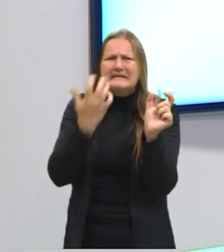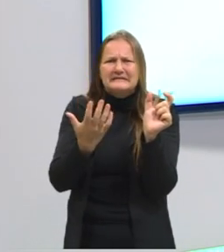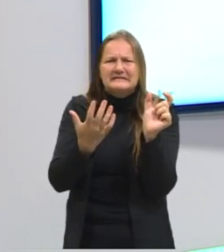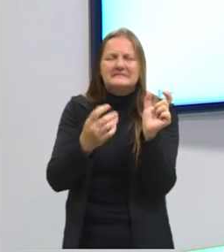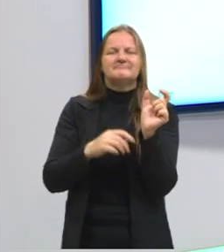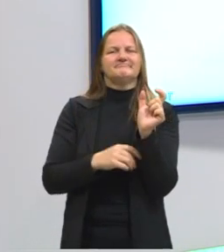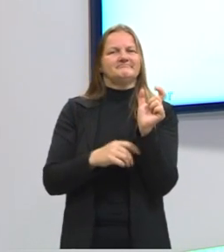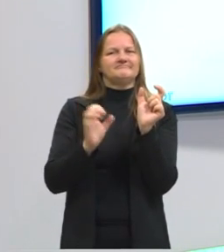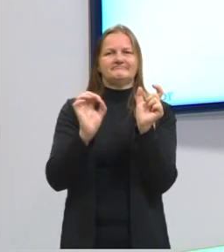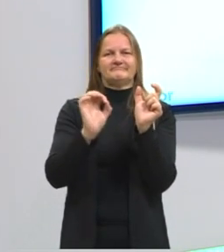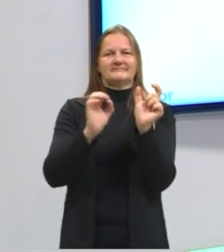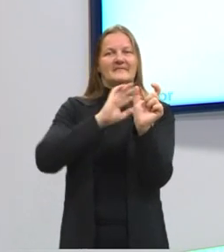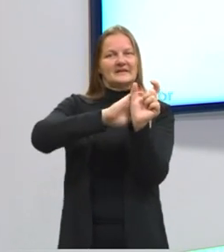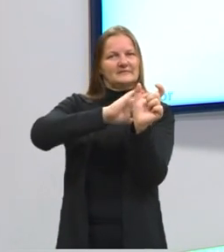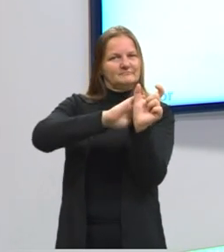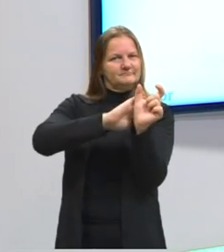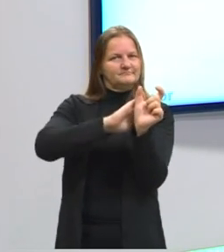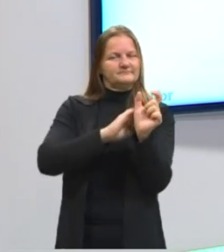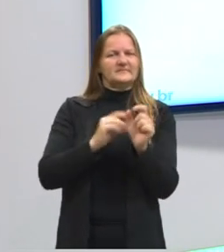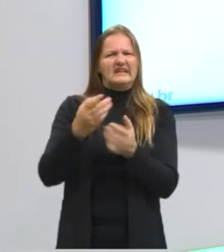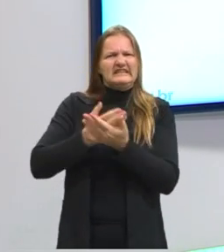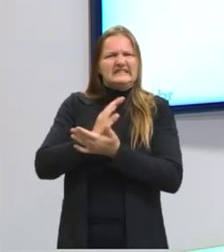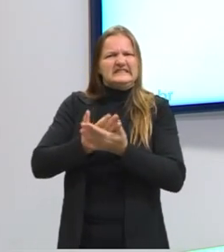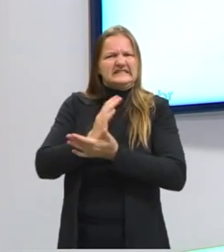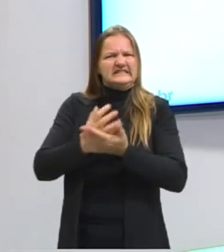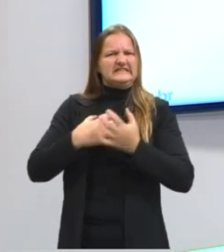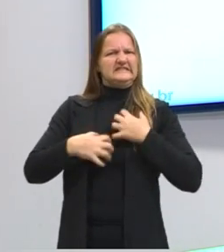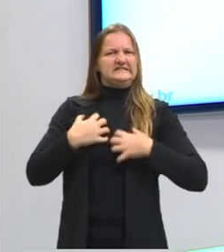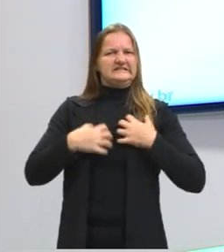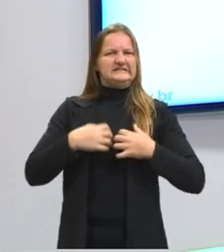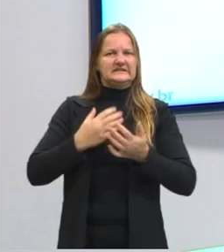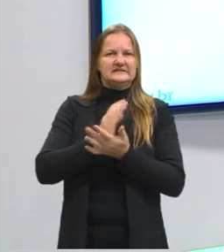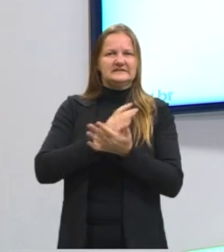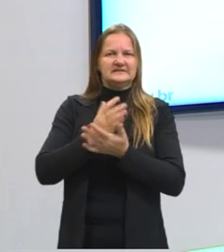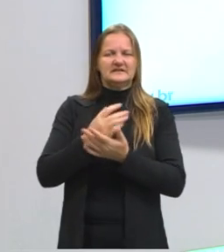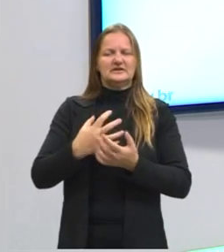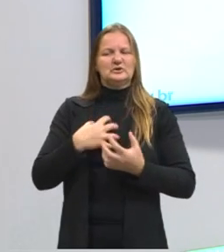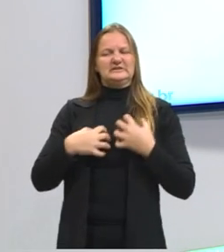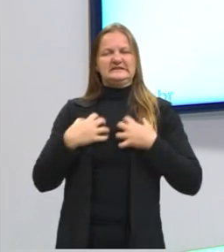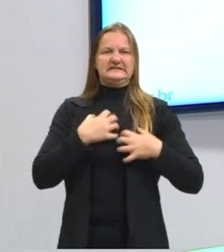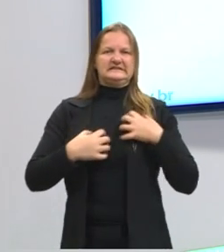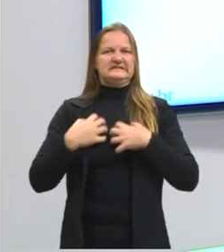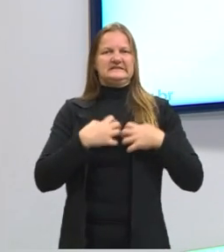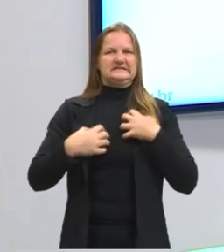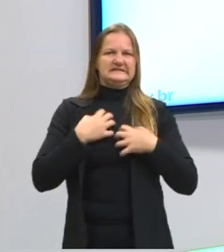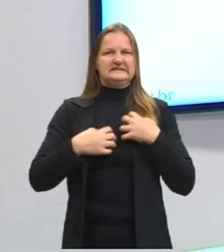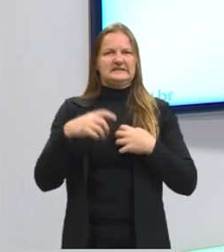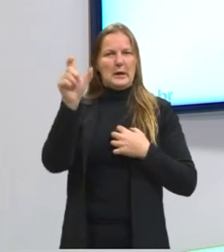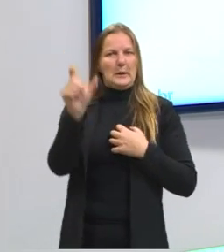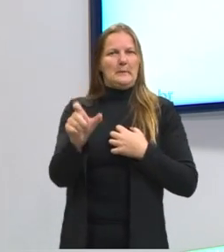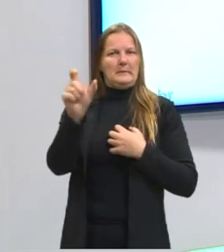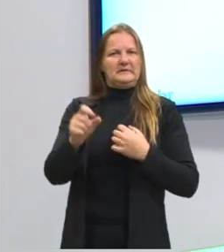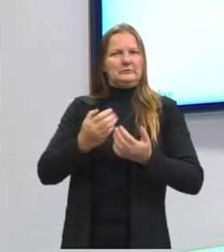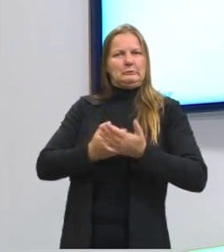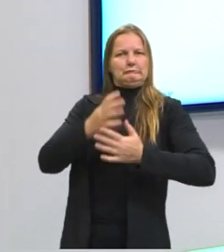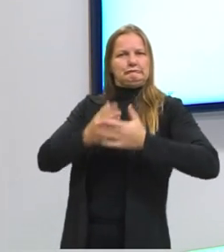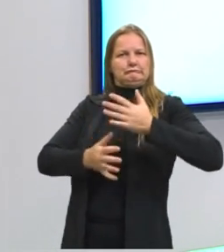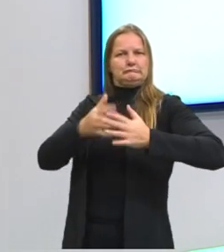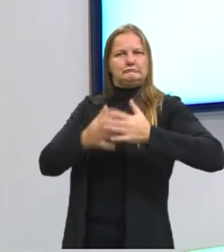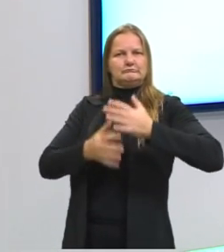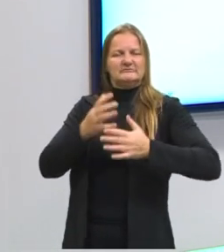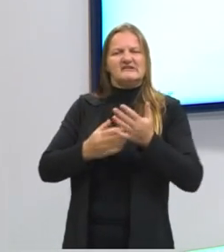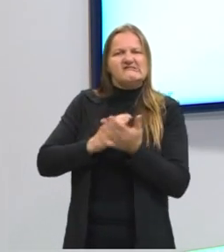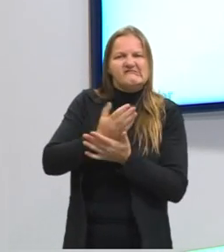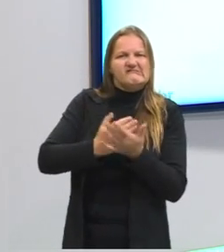figurado, quer dizer que ele me incomoda, que, de certa forma, eu não me sinto bem com essa pessoa, ou que ele atrapalha, ou que ele está